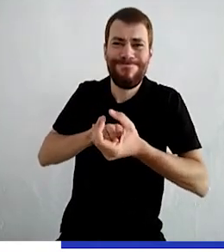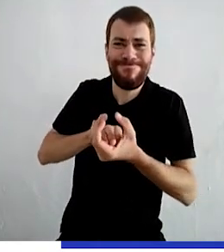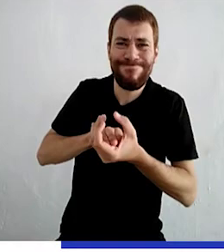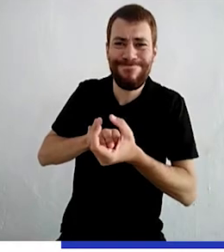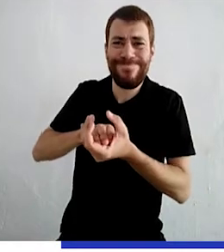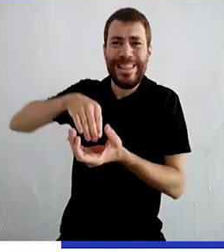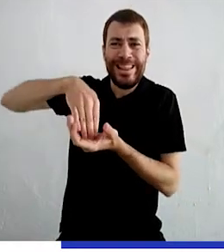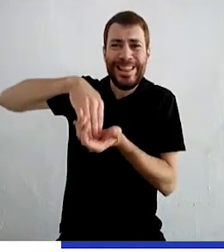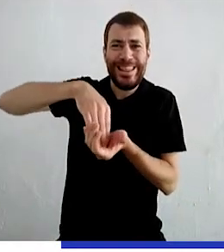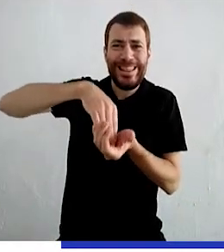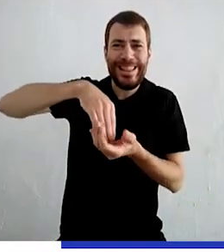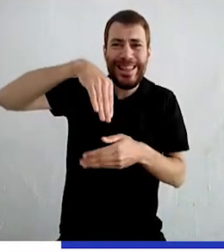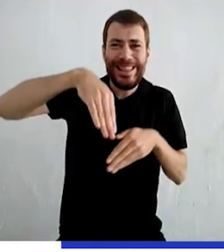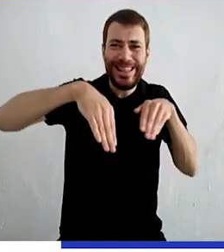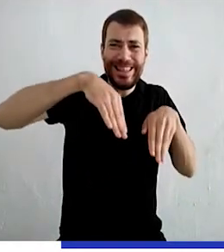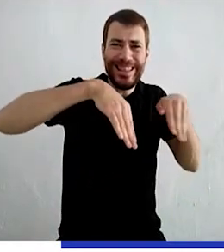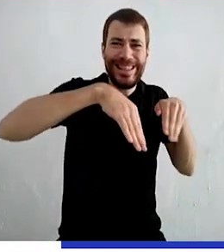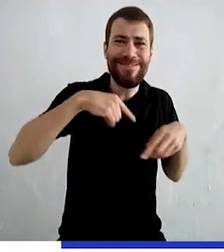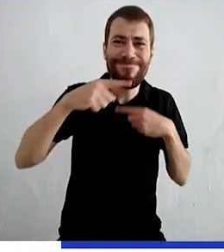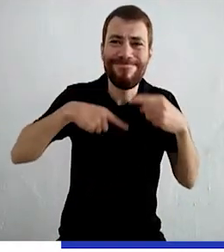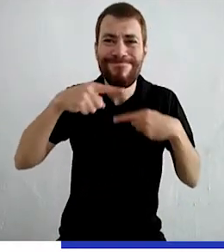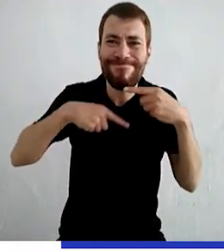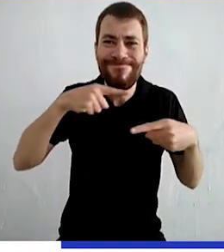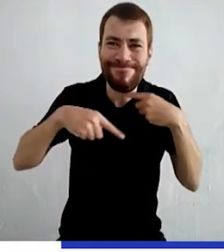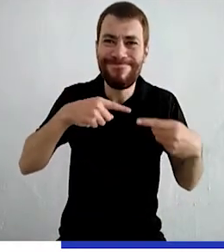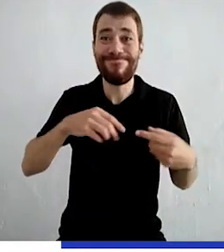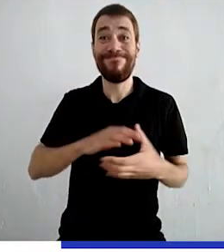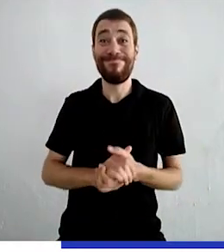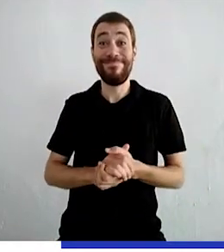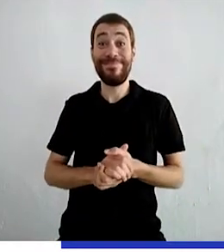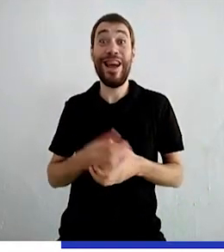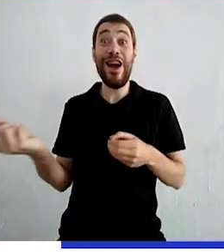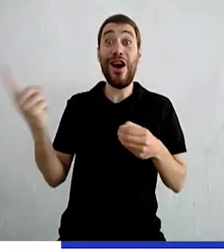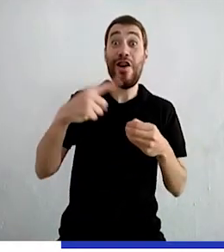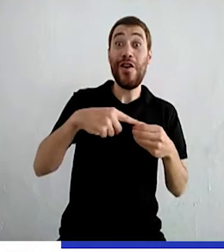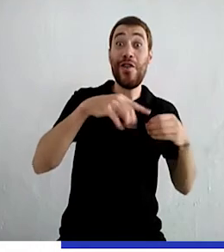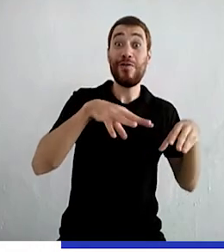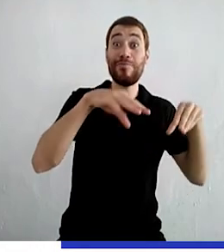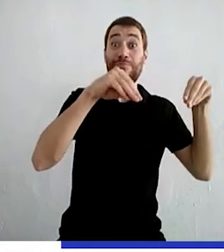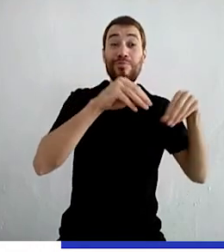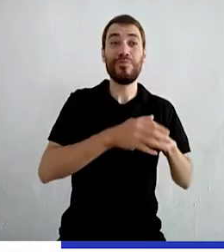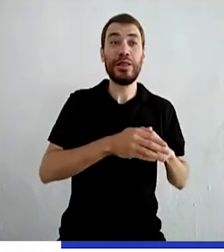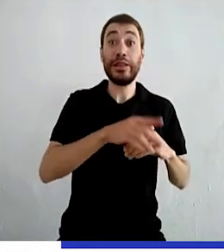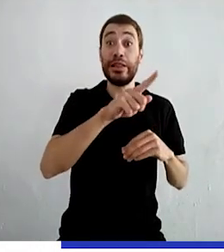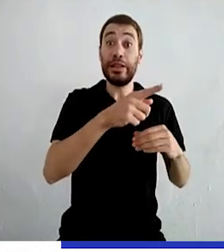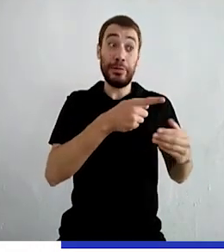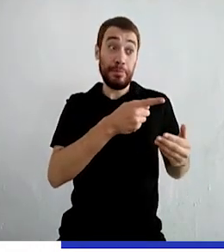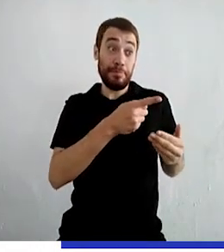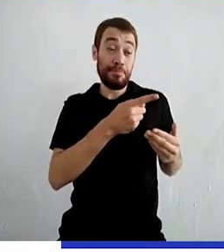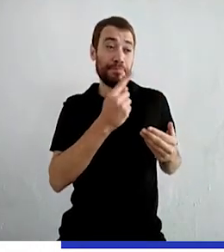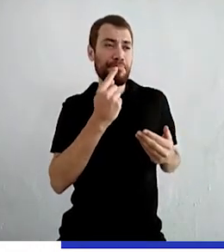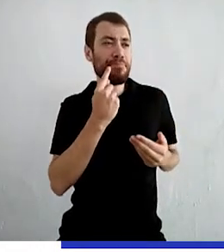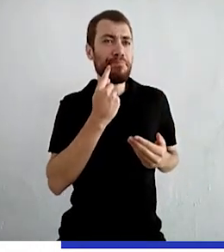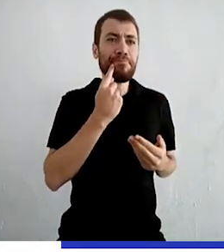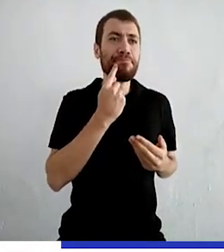conseguia dar um só passo com ele no pé. Voltaram para o palácio e experimentaram calçar